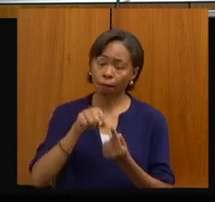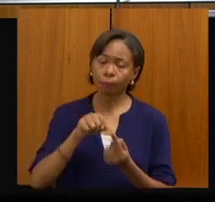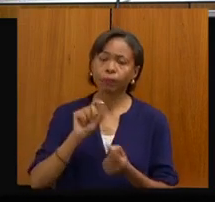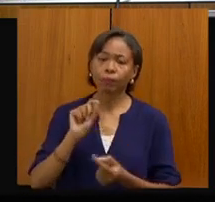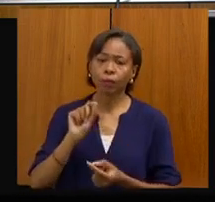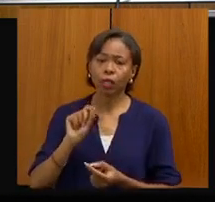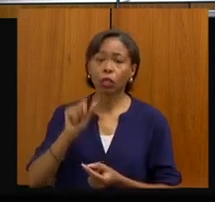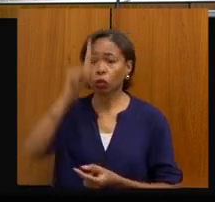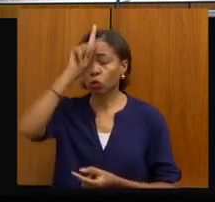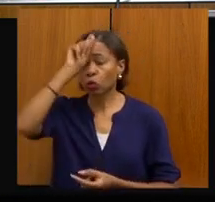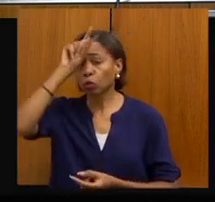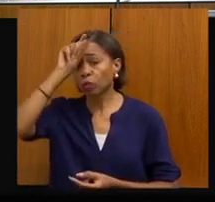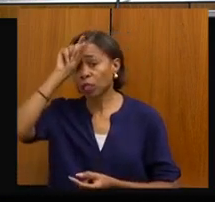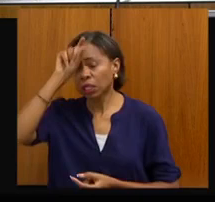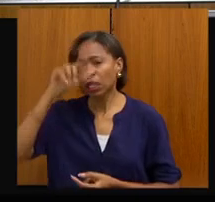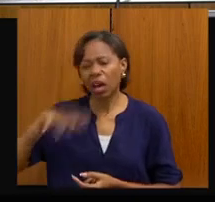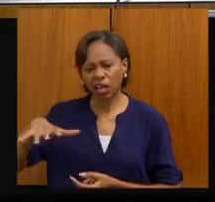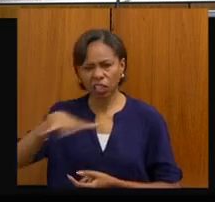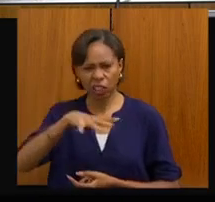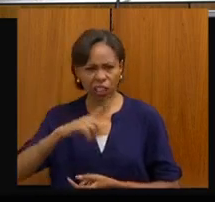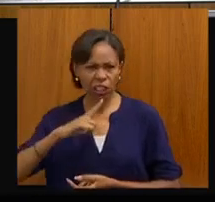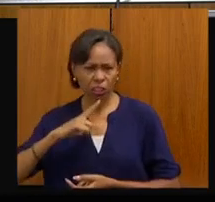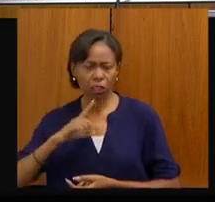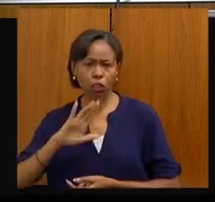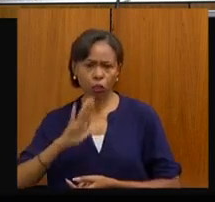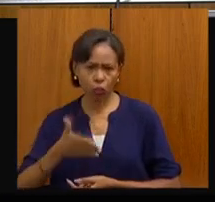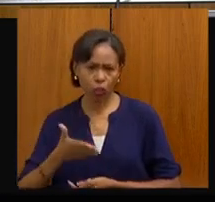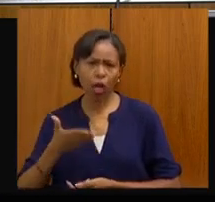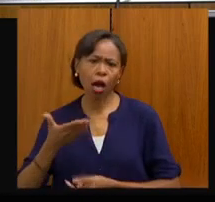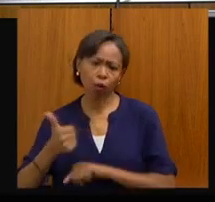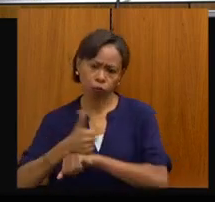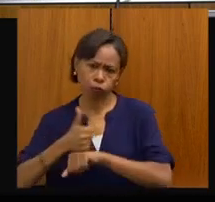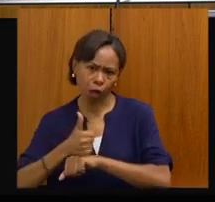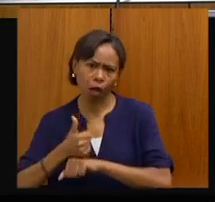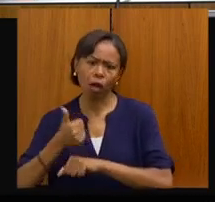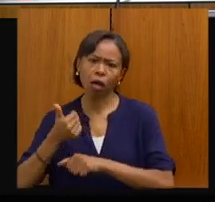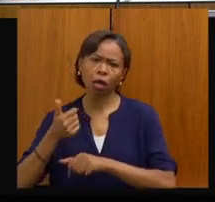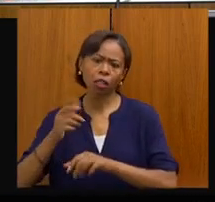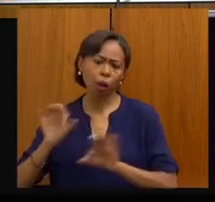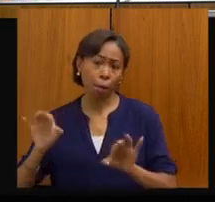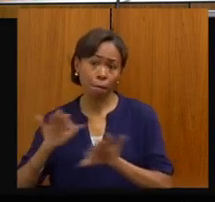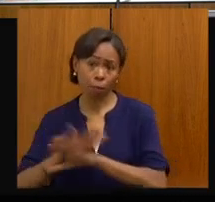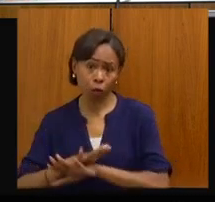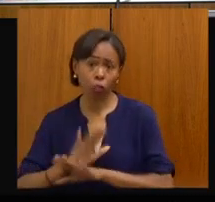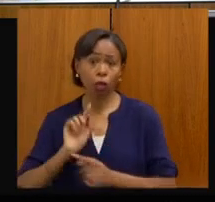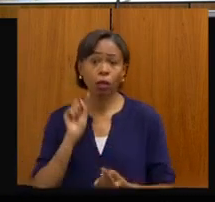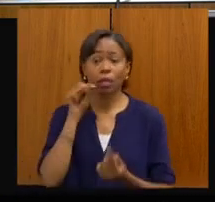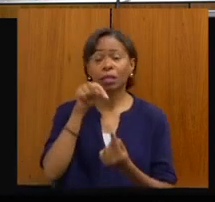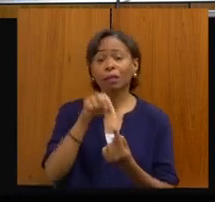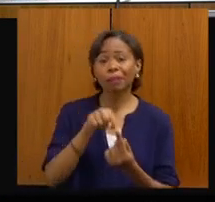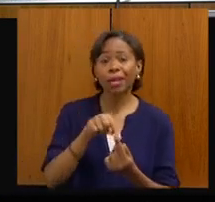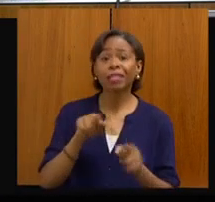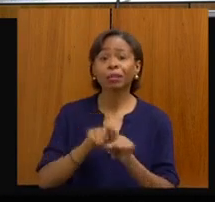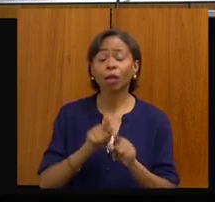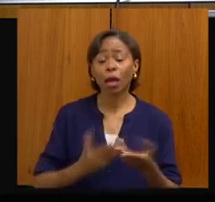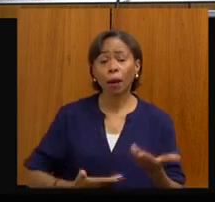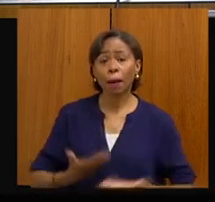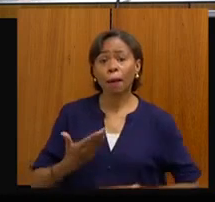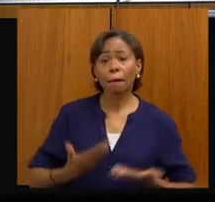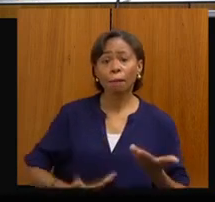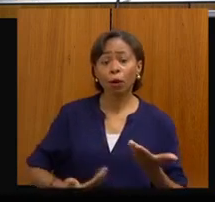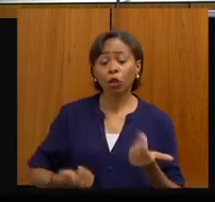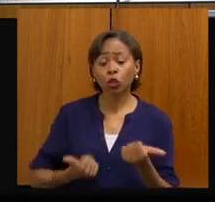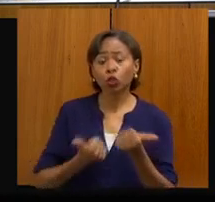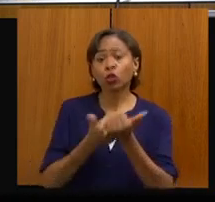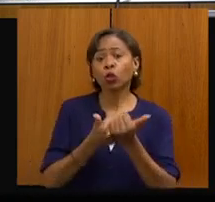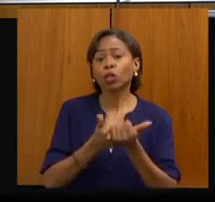pelos hospitais que possuem já a habilitação, a gente coloca as metas vinculadas ao Serviço de Apoio Diagnóstico,